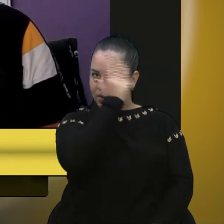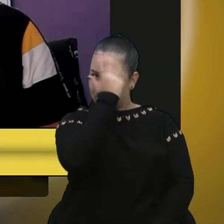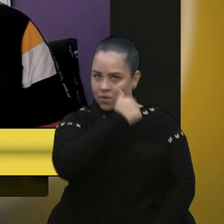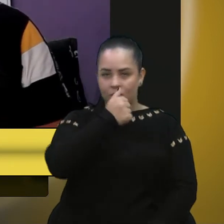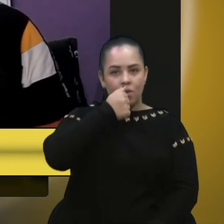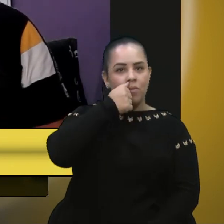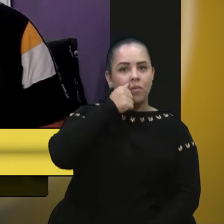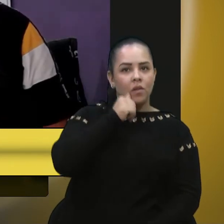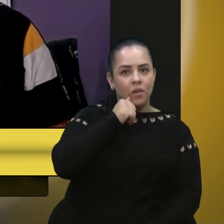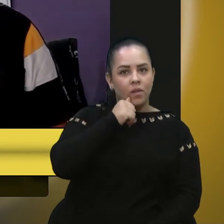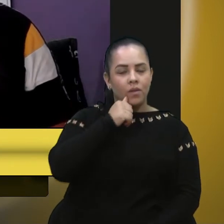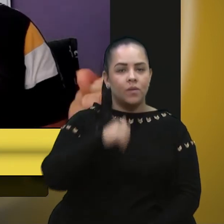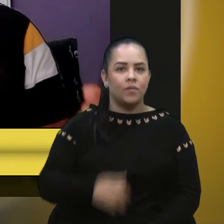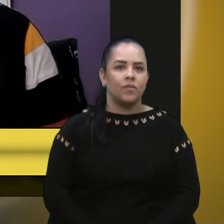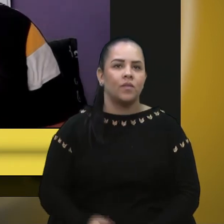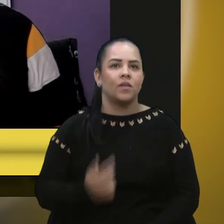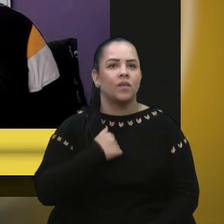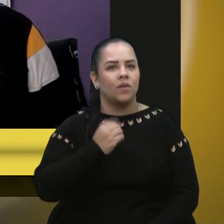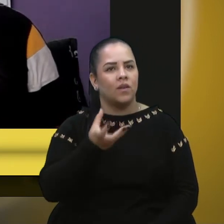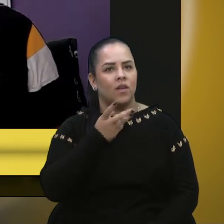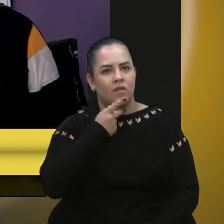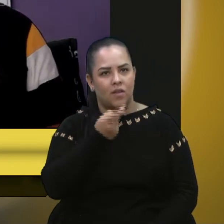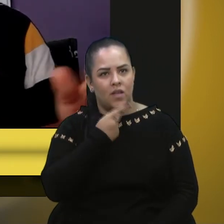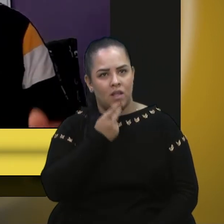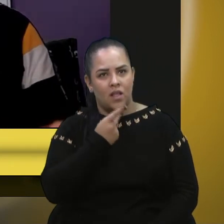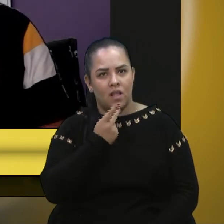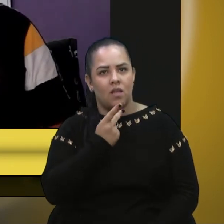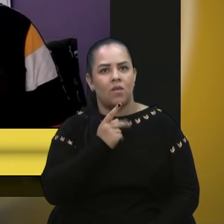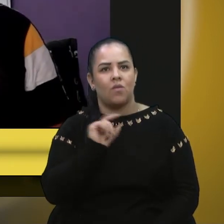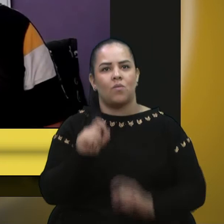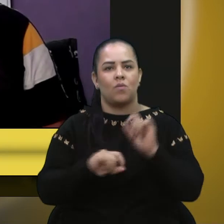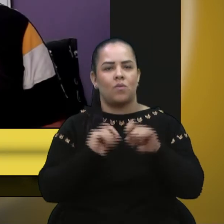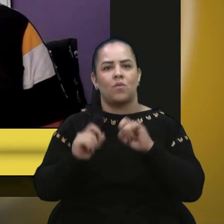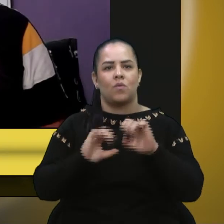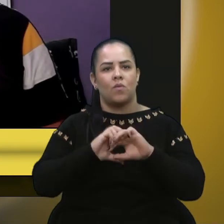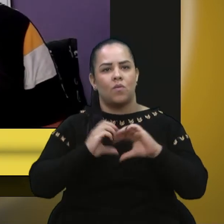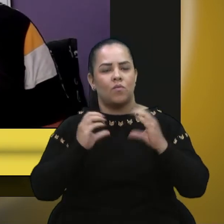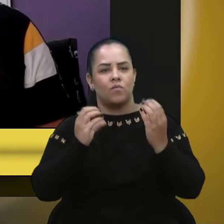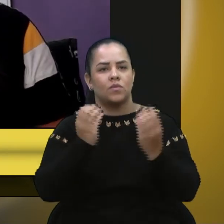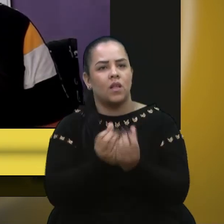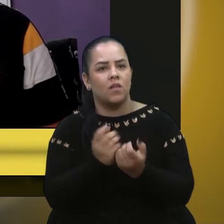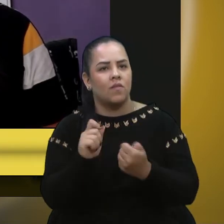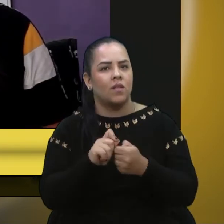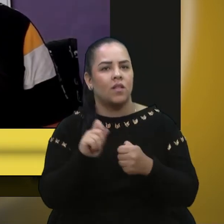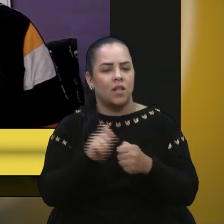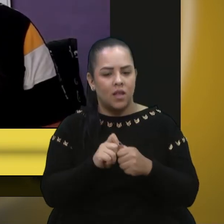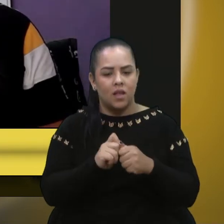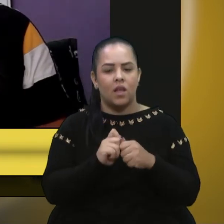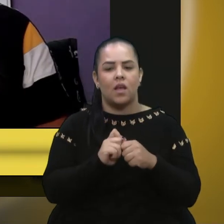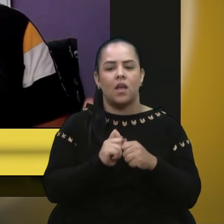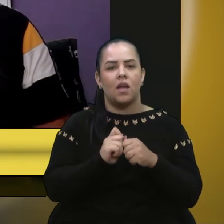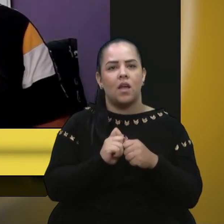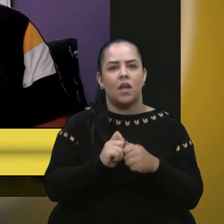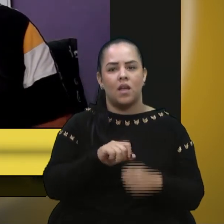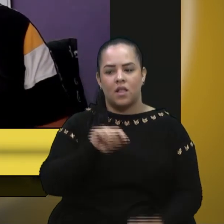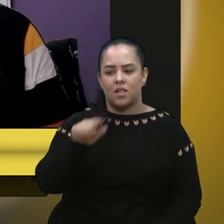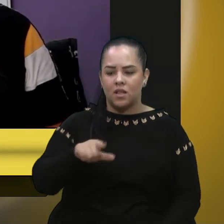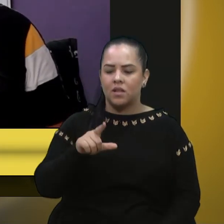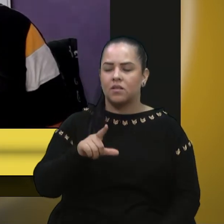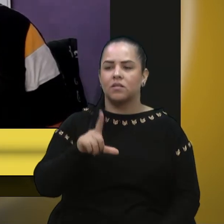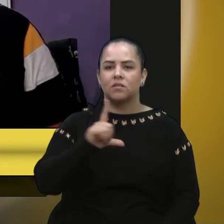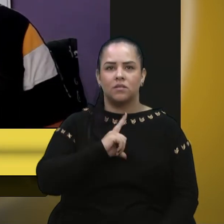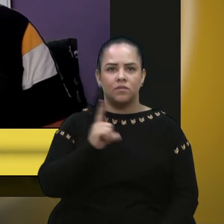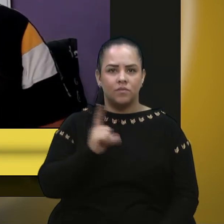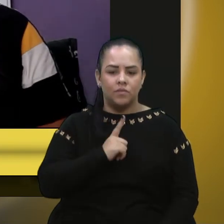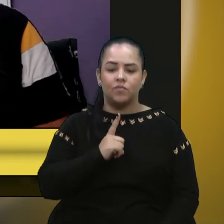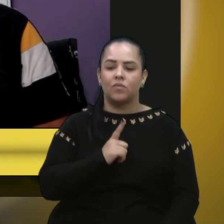Eu gostaria de falar sobre o resgate comunitário, que o nosso prefeito fez esse resgate comunitário, que